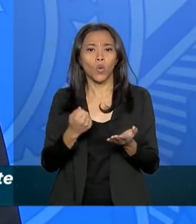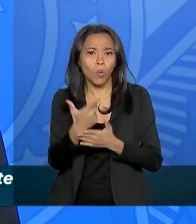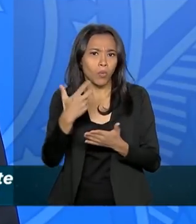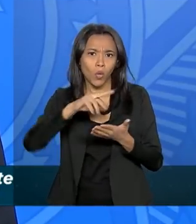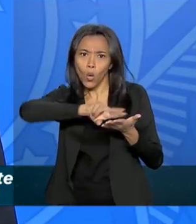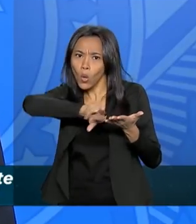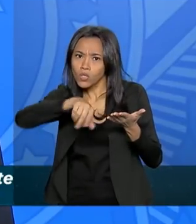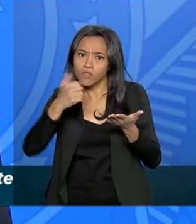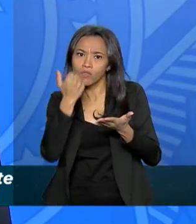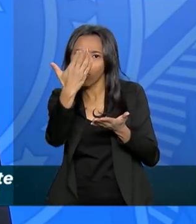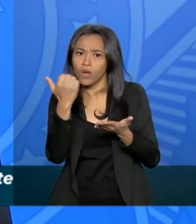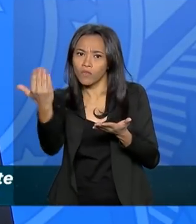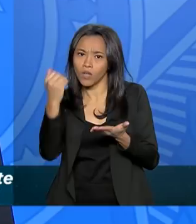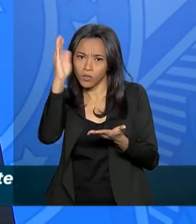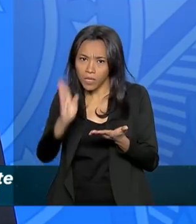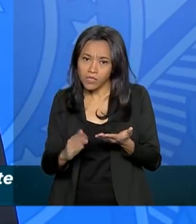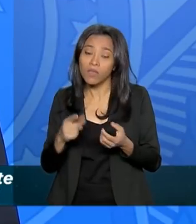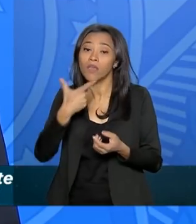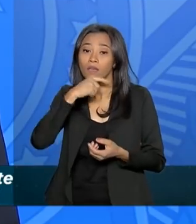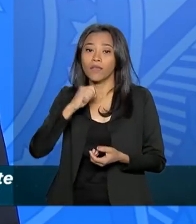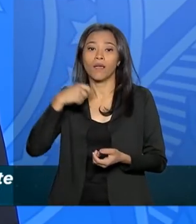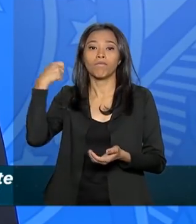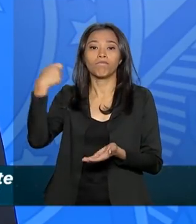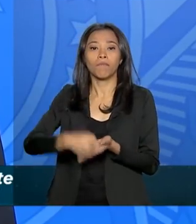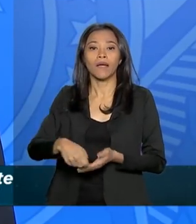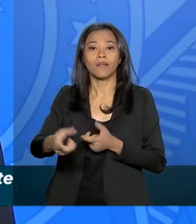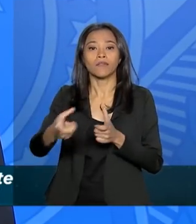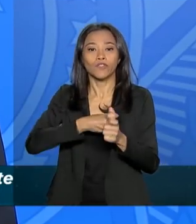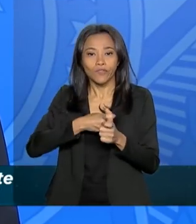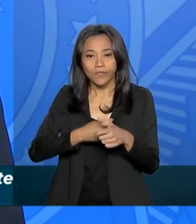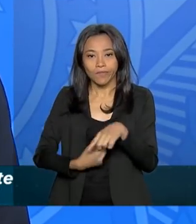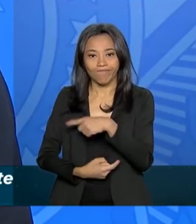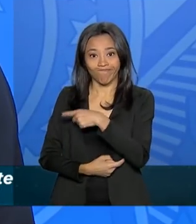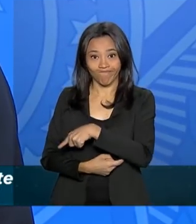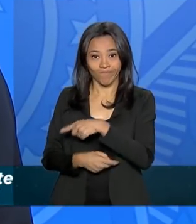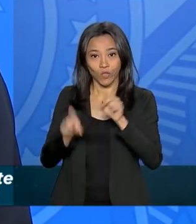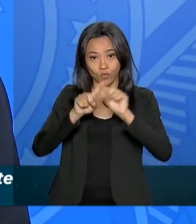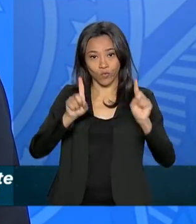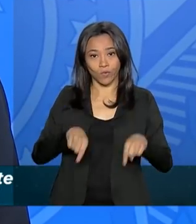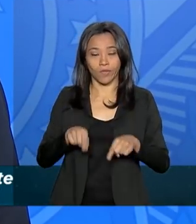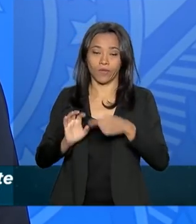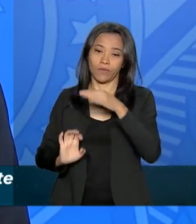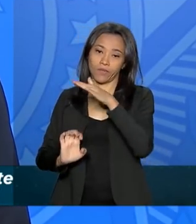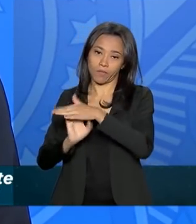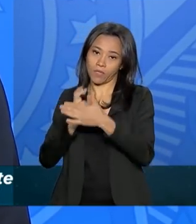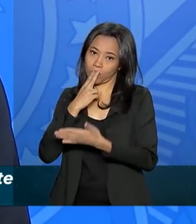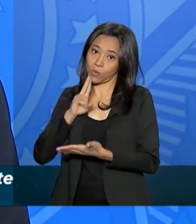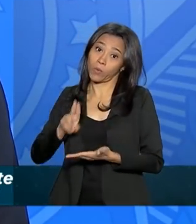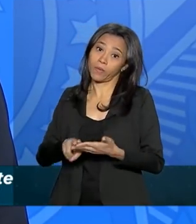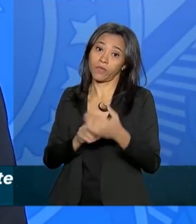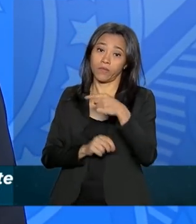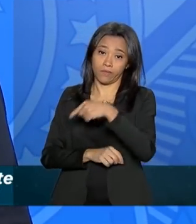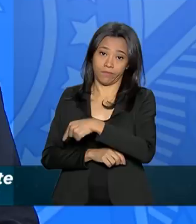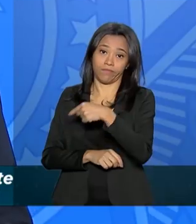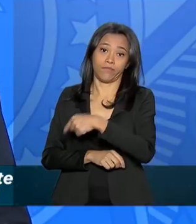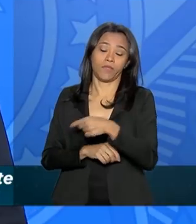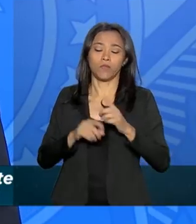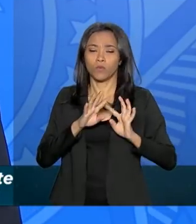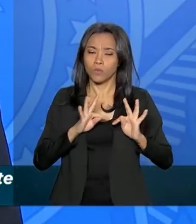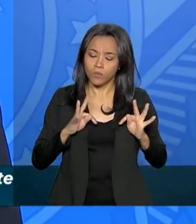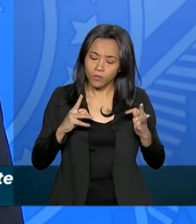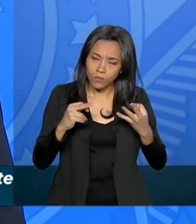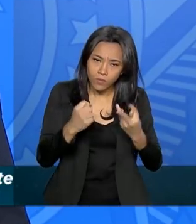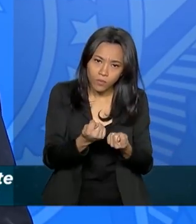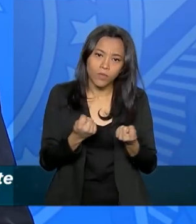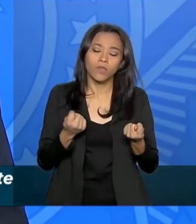o melhor para eles. E, obviamente, o que nós pudermos melhorar em tudo que é atribuição do Correio ajuda,